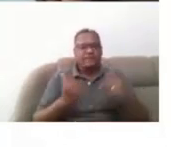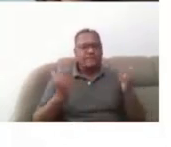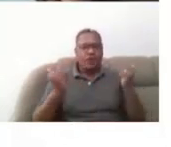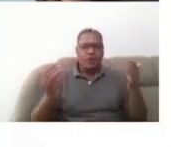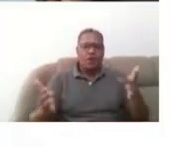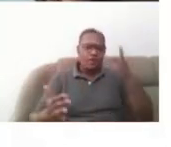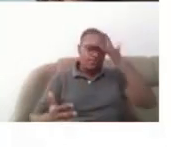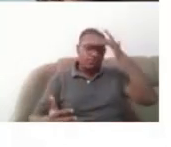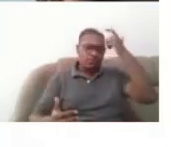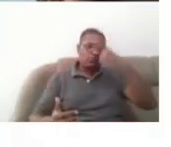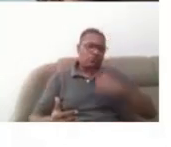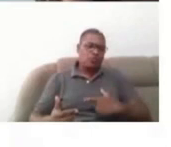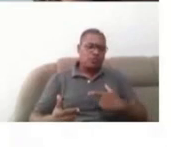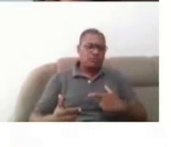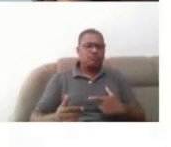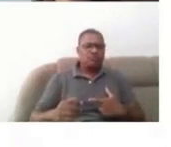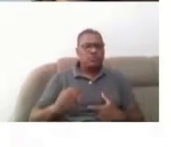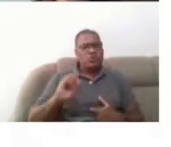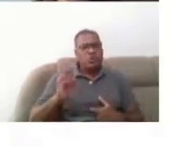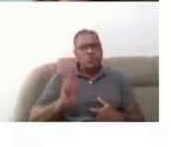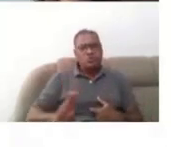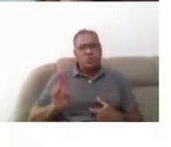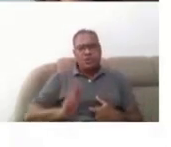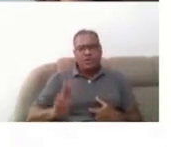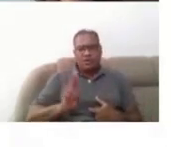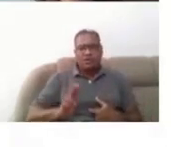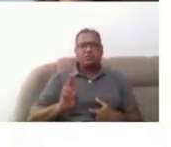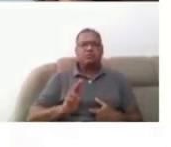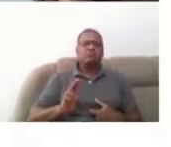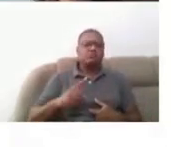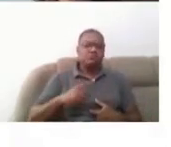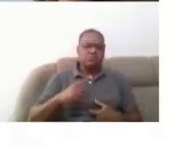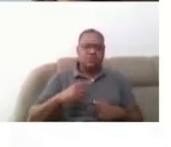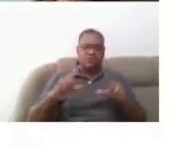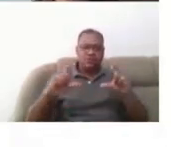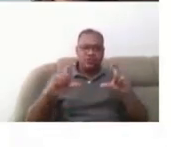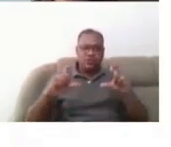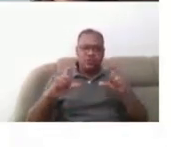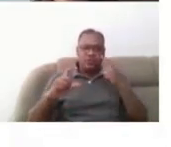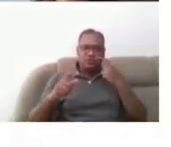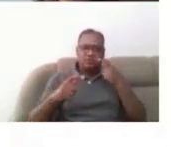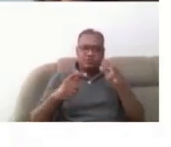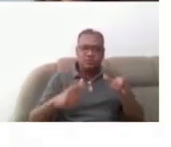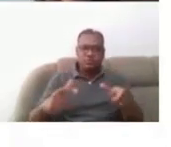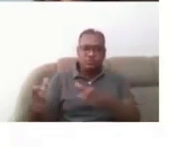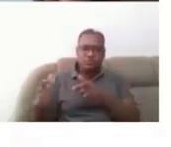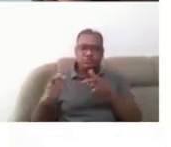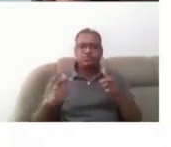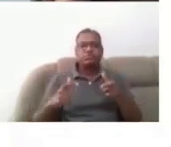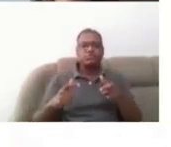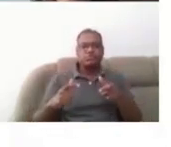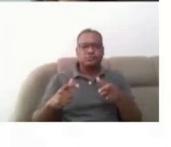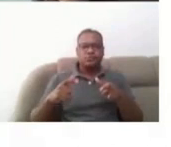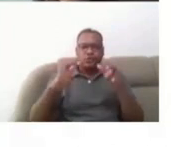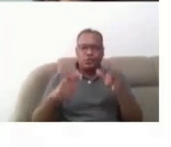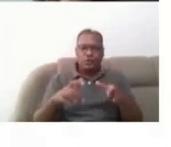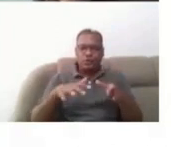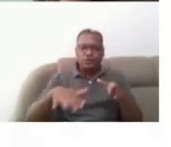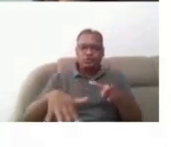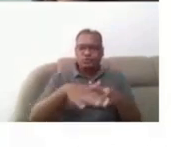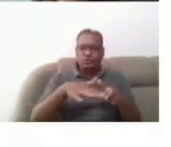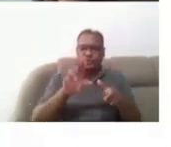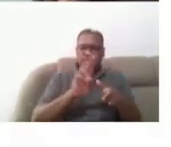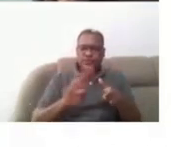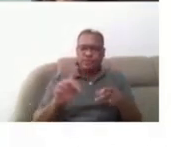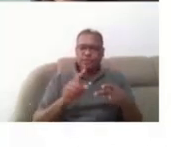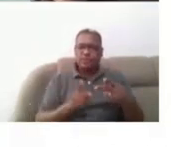Onde que elas estão? Elas estão nos espaços, como mostra aí a foto, um espaço de uma universidade, no mobiliário, né? Como